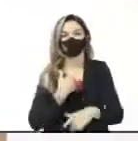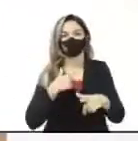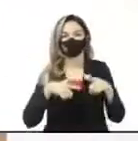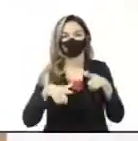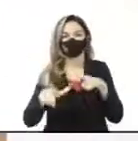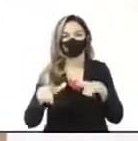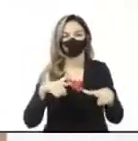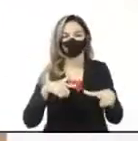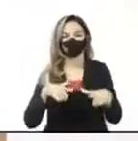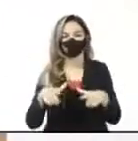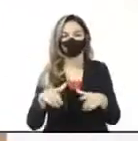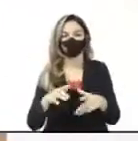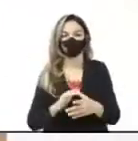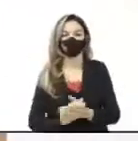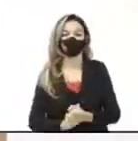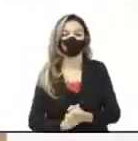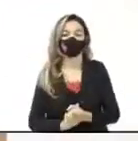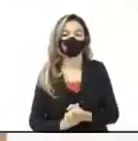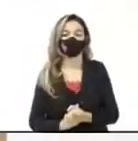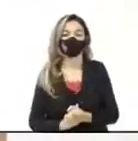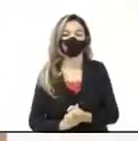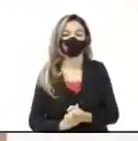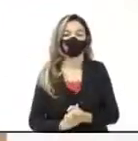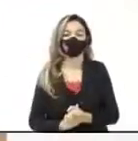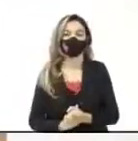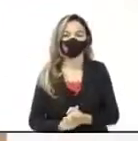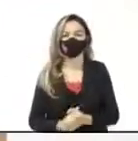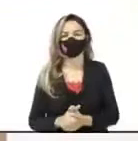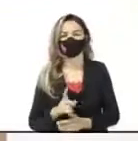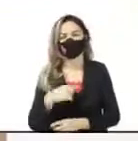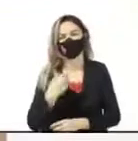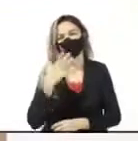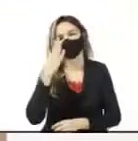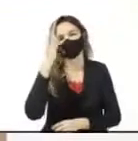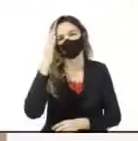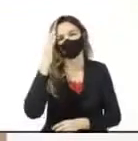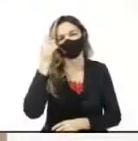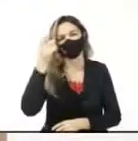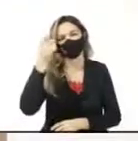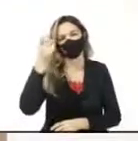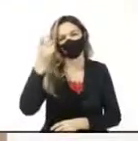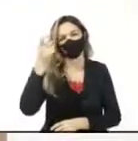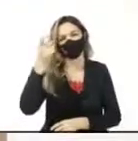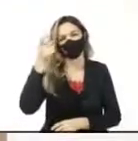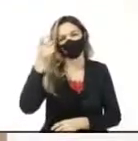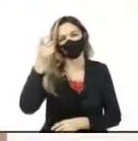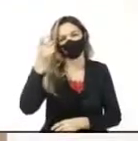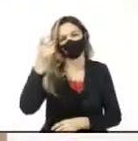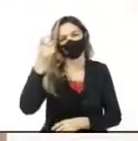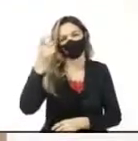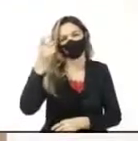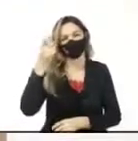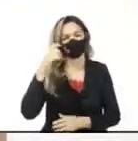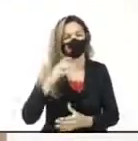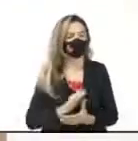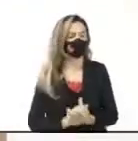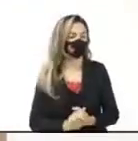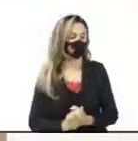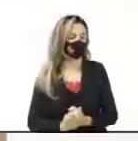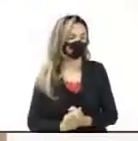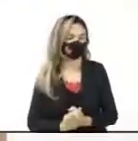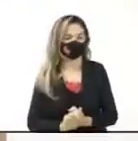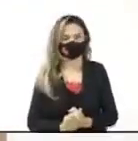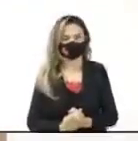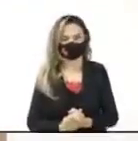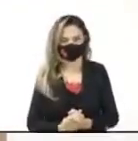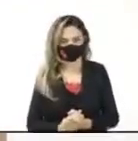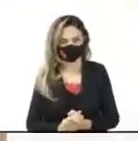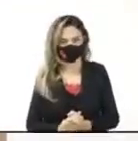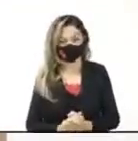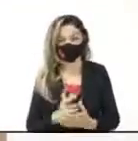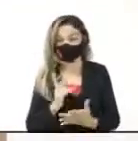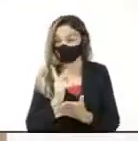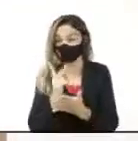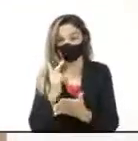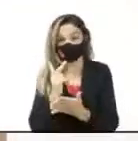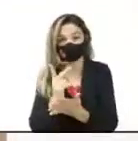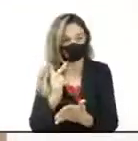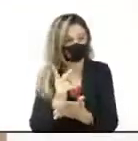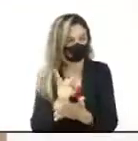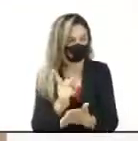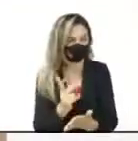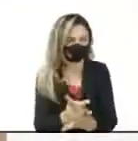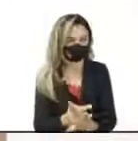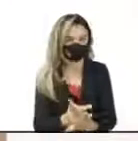o capeta, apesar que o capeta, ele tenta nos derrubar de todas as maneiras,